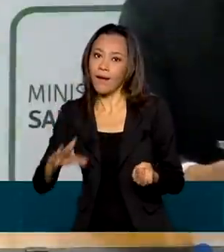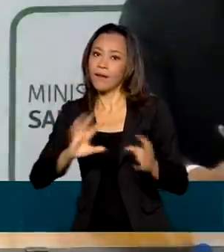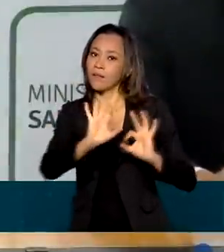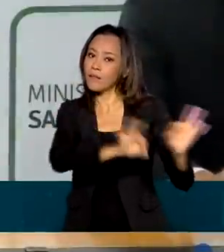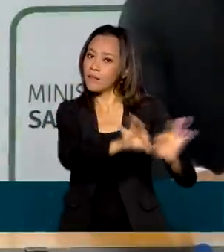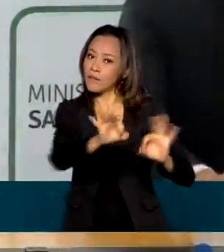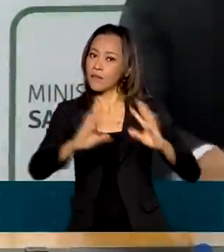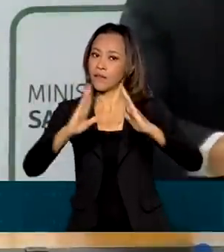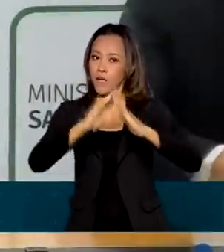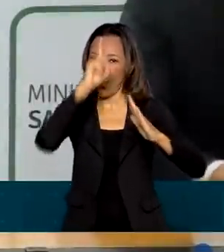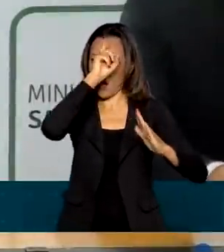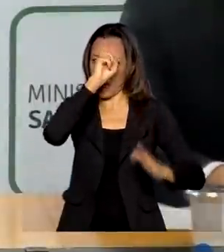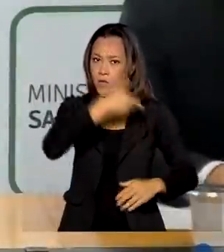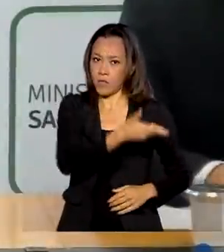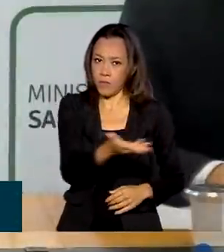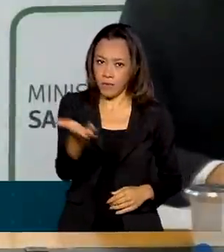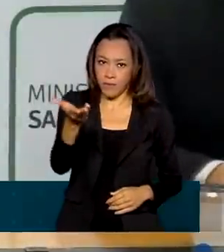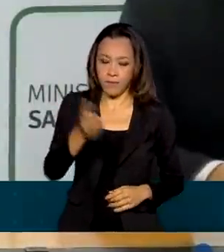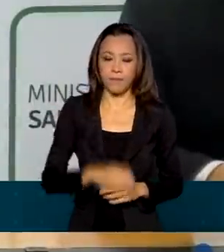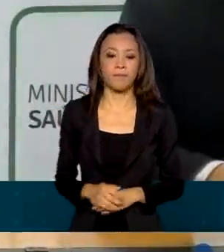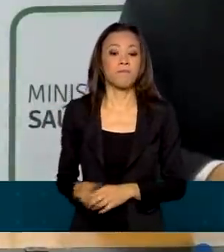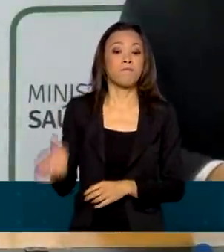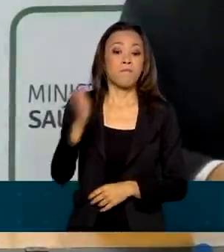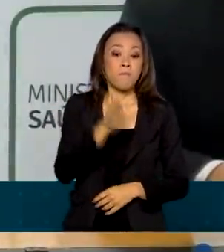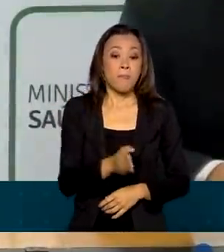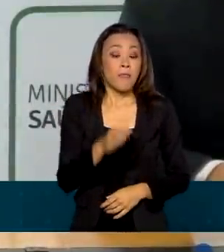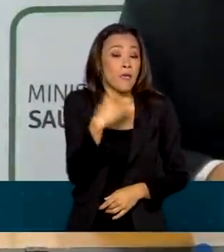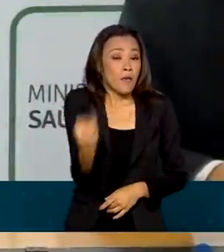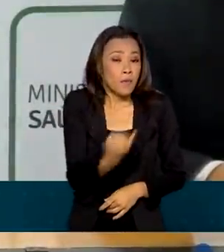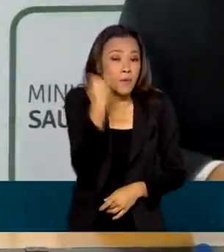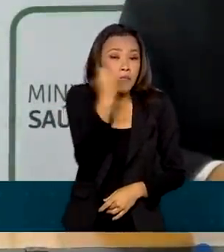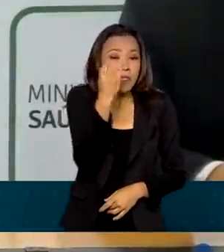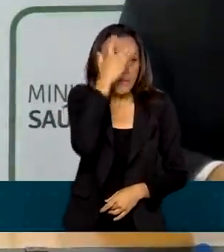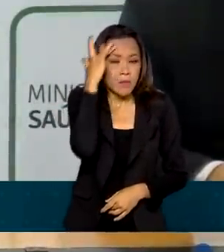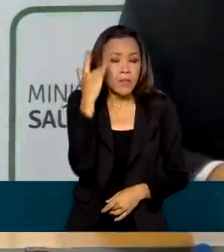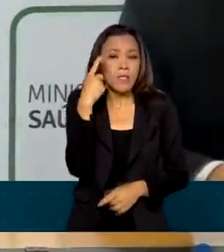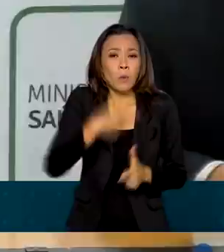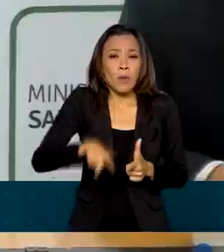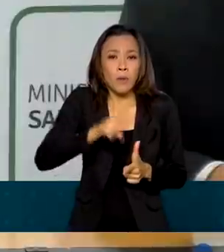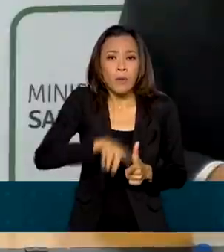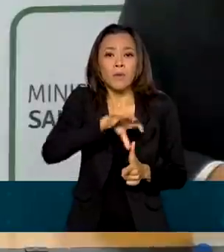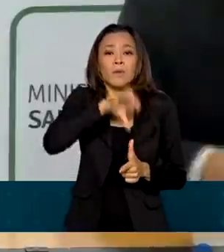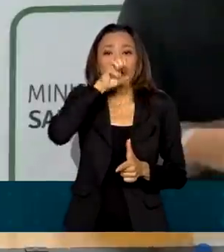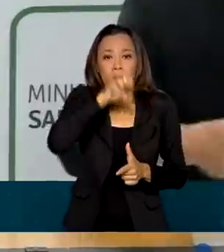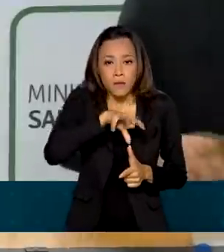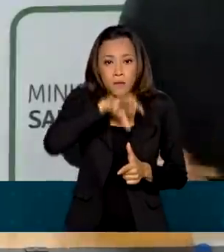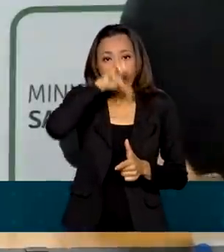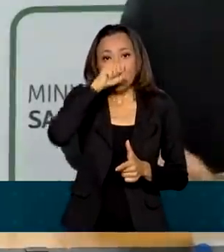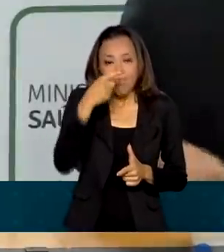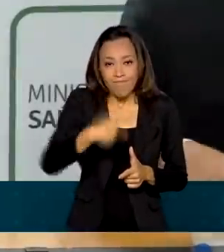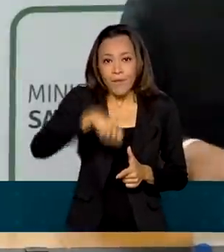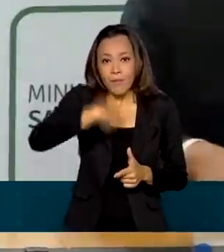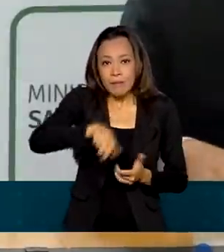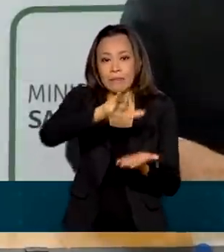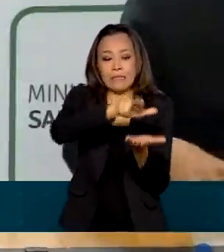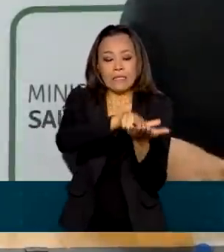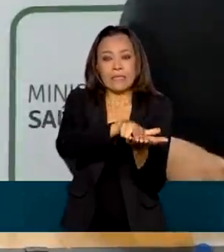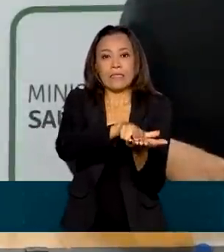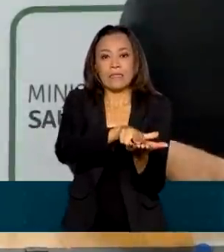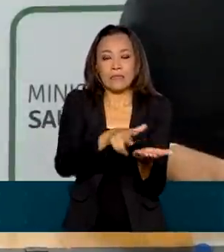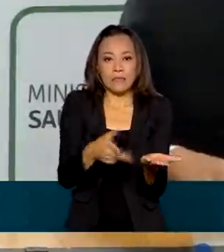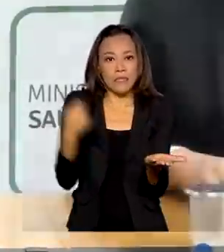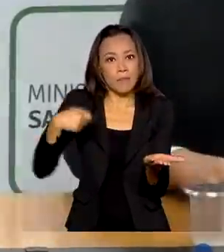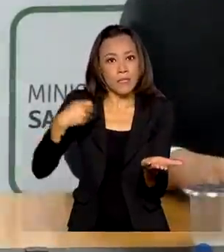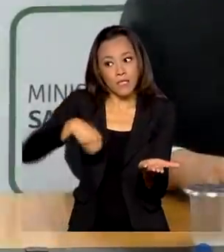É fundamental nos pacientes que estão com insuficiência respiratória aguda e devemos passar informações